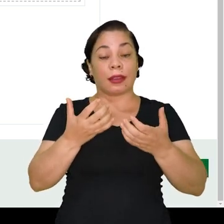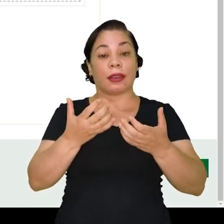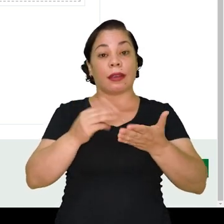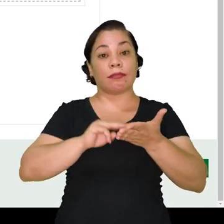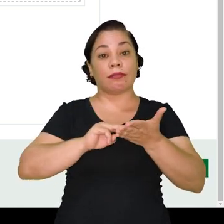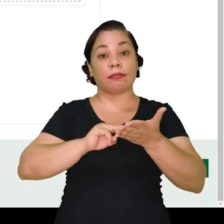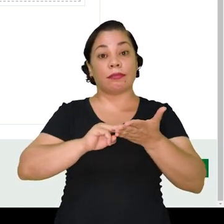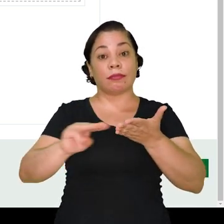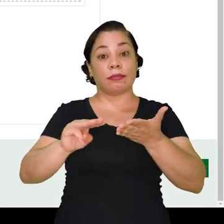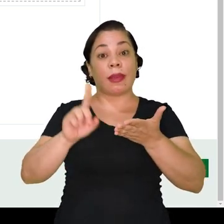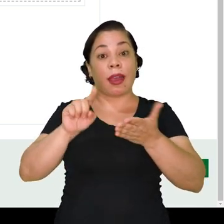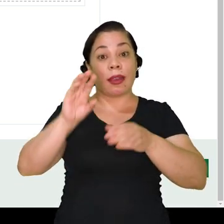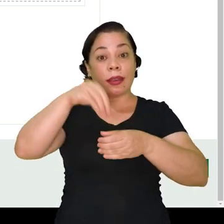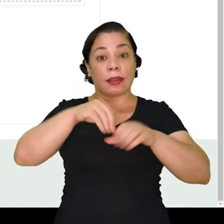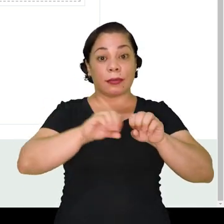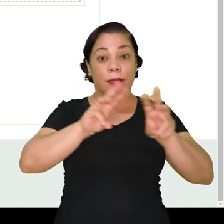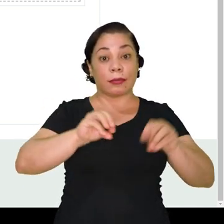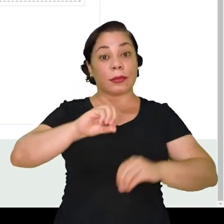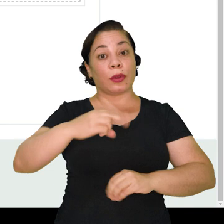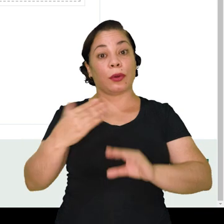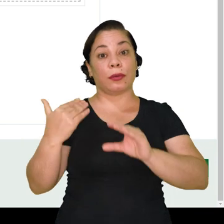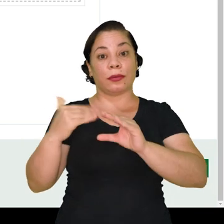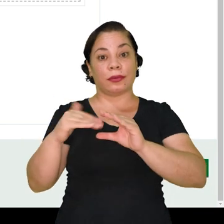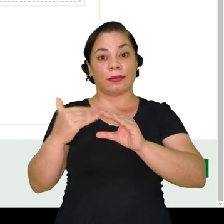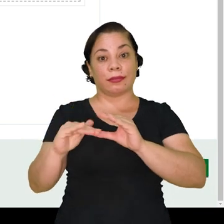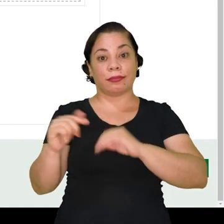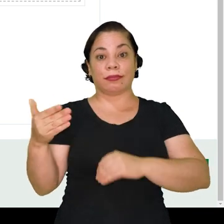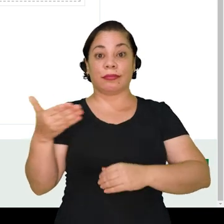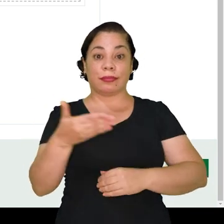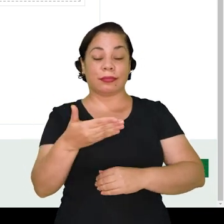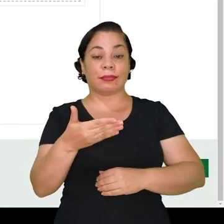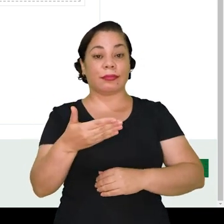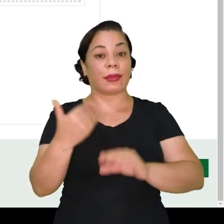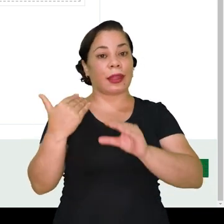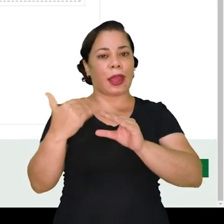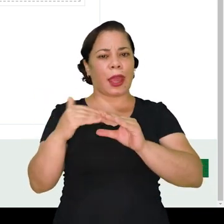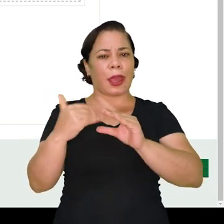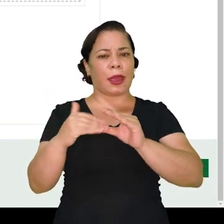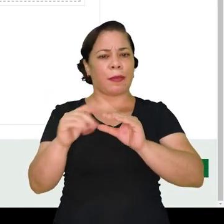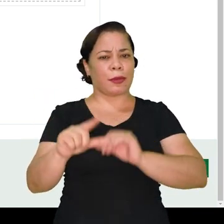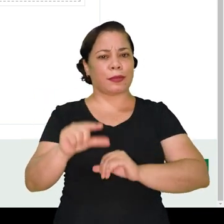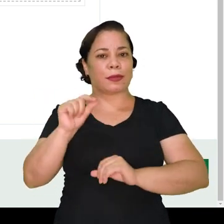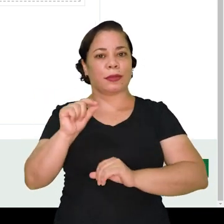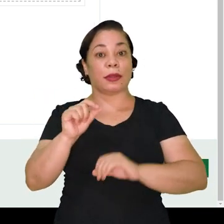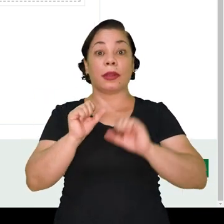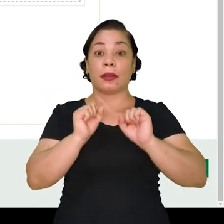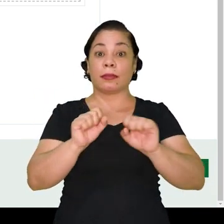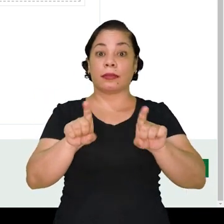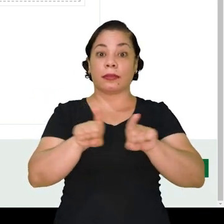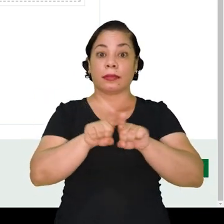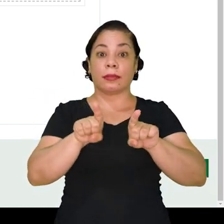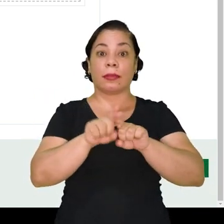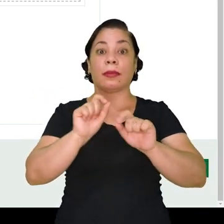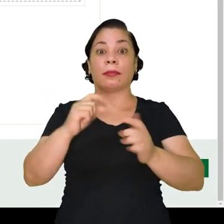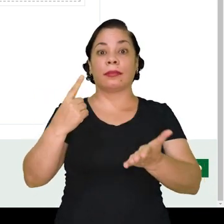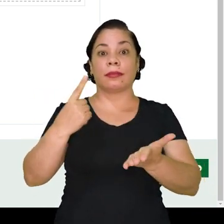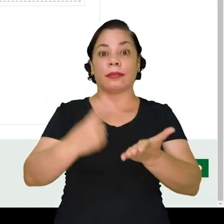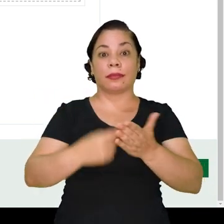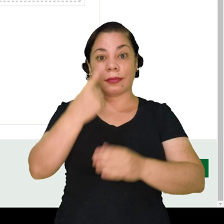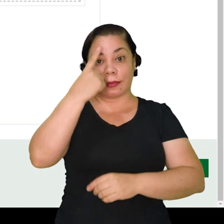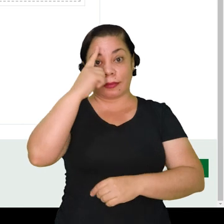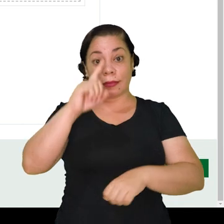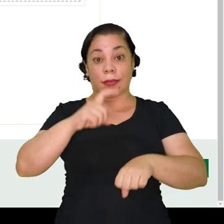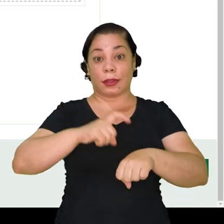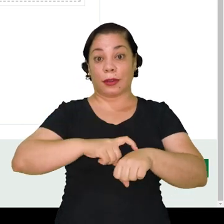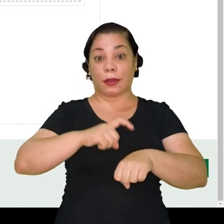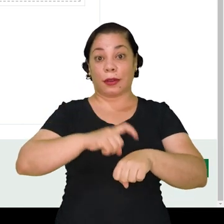enviar essa mensagem como mensagem do Moodle, ou como e-mail. No caso aqui, vou deixar e-mail, você pode, inclusive, programar uma